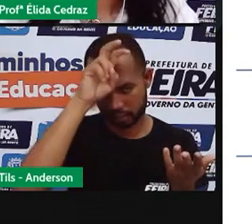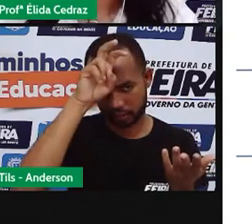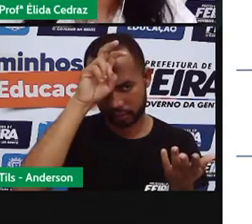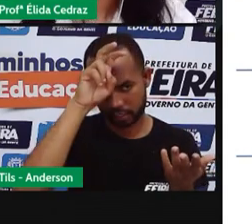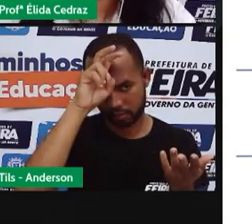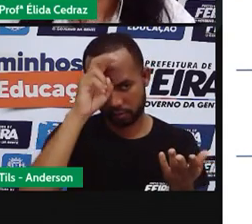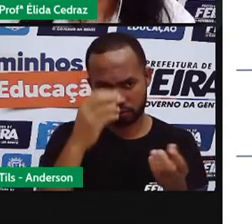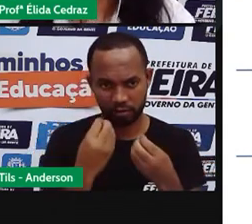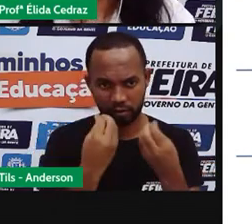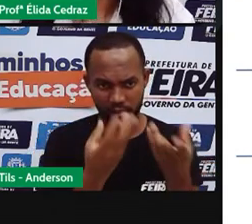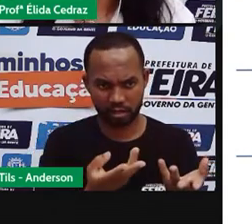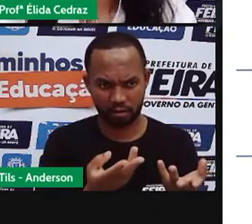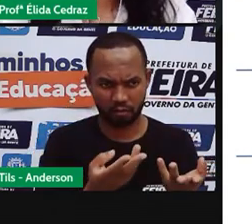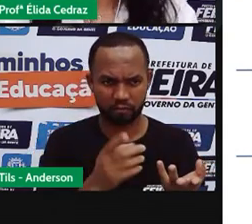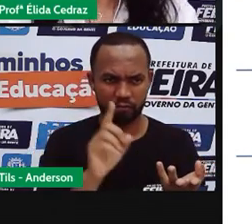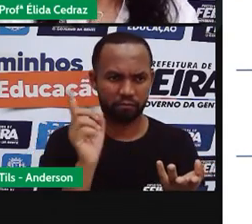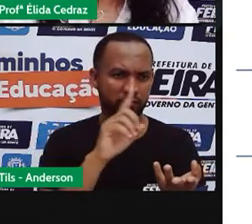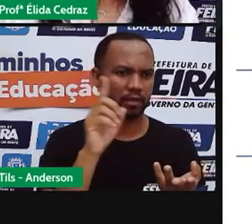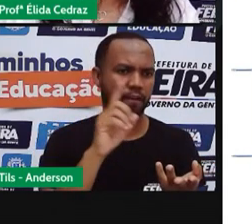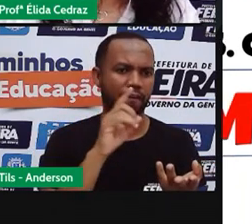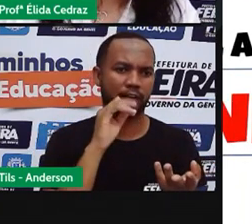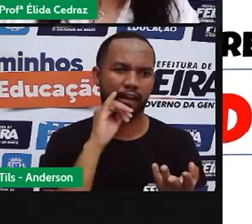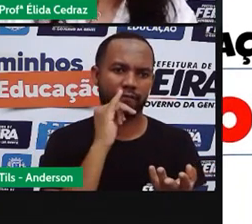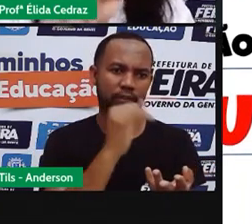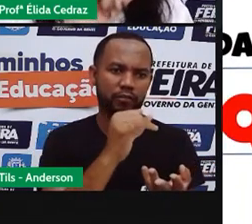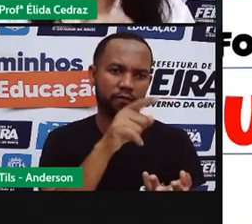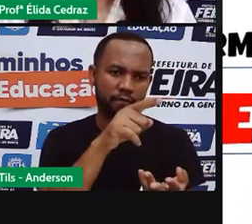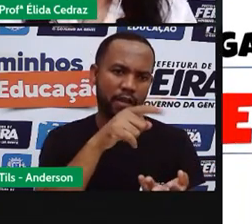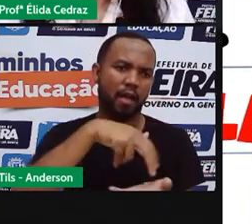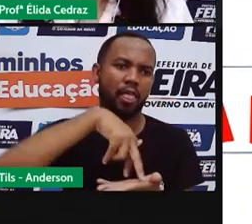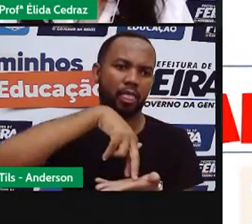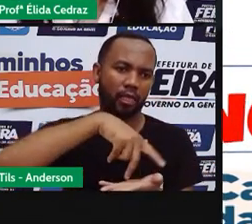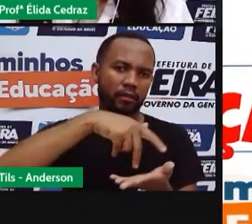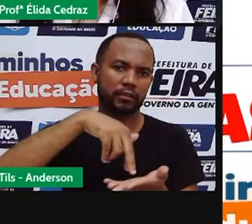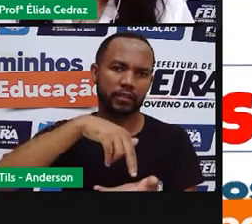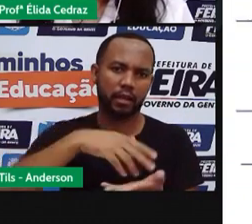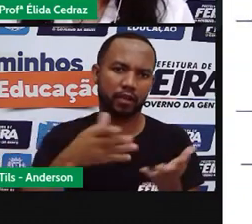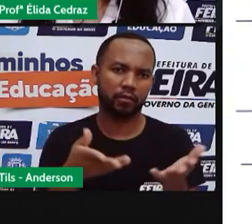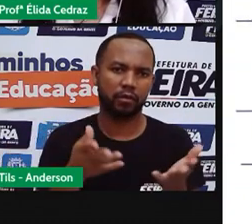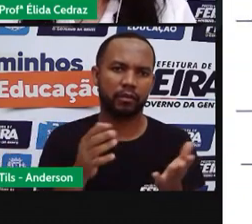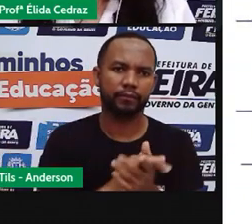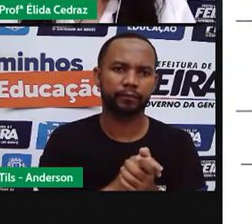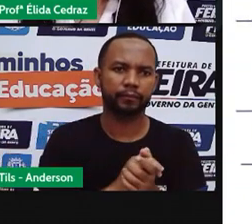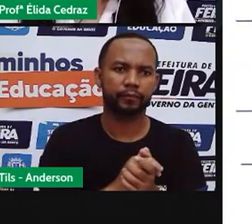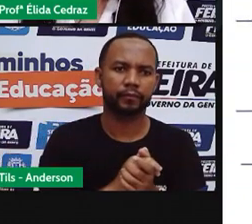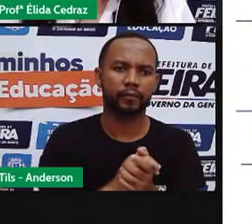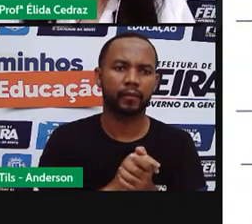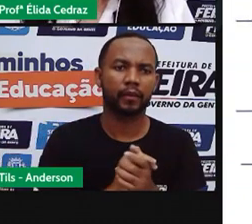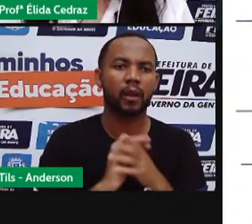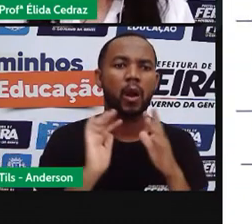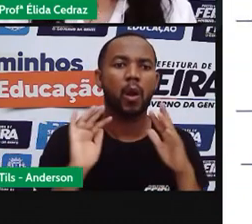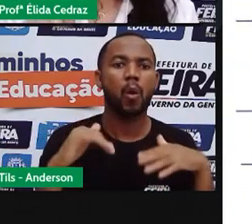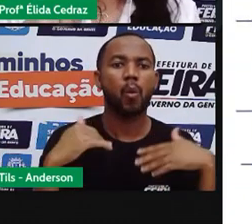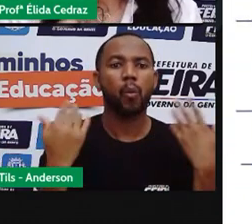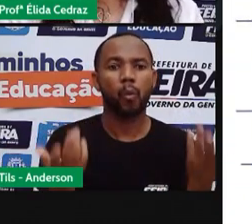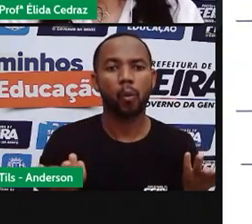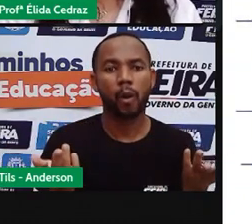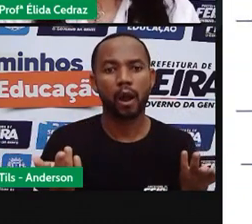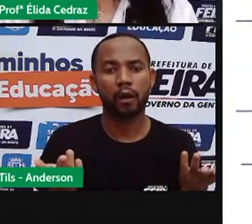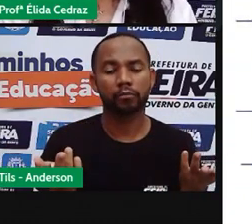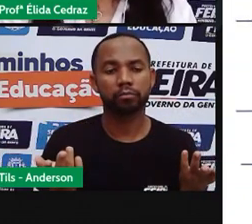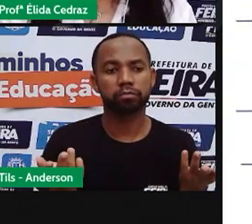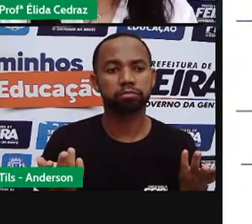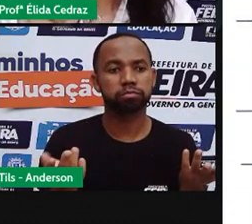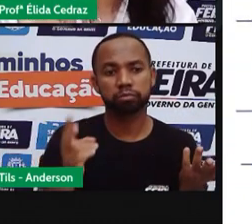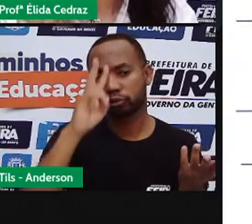ela dançasse. Foi bom. E nós temos a explicação dessa resposta na